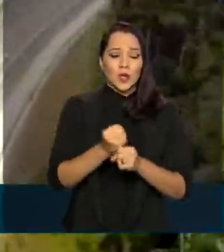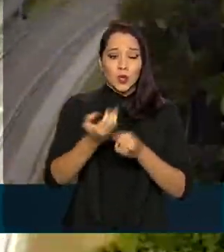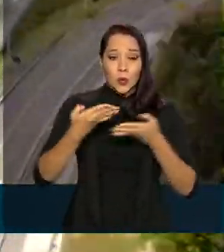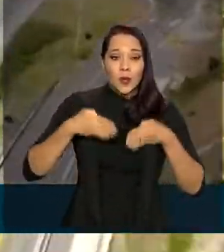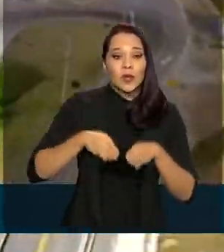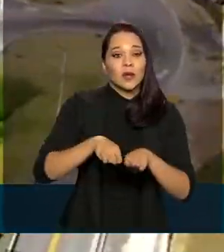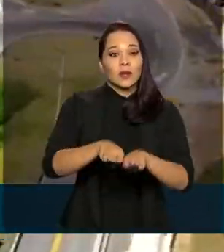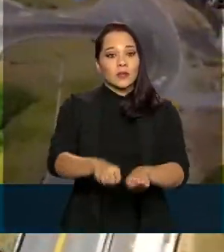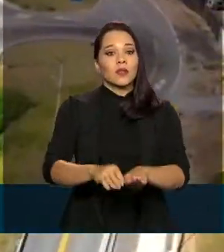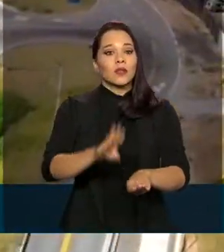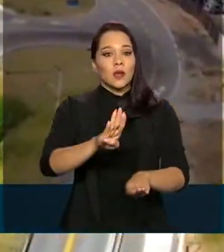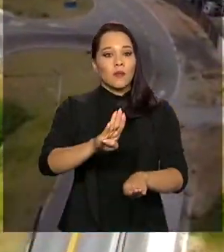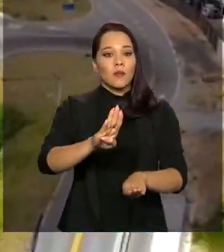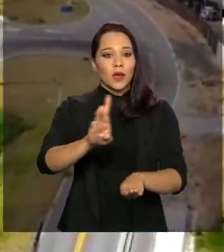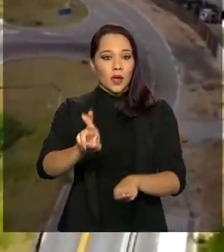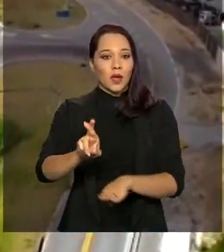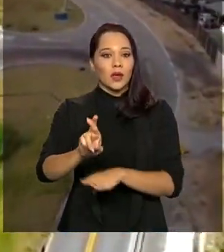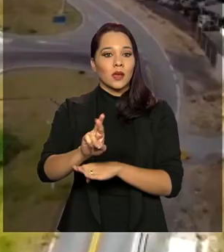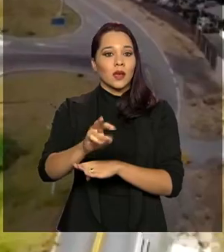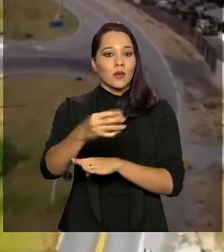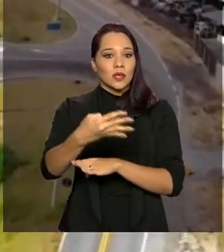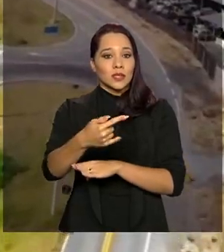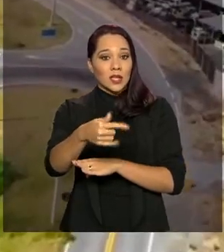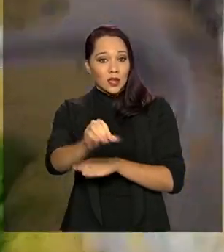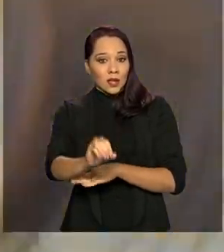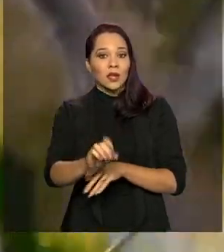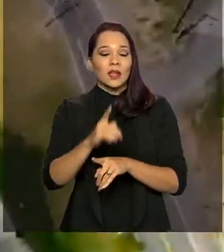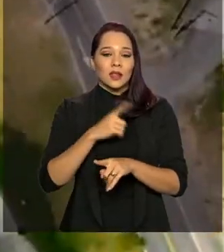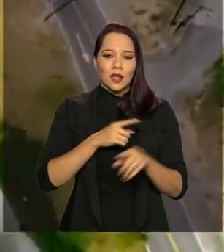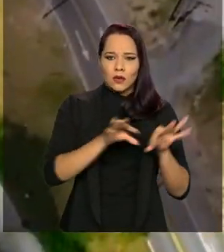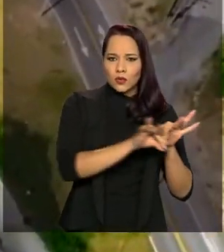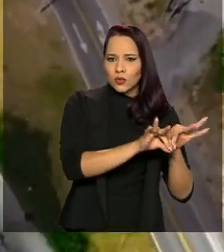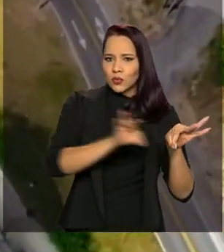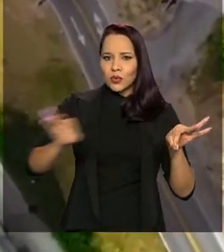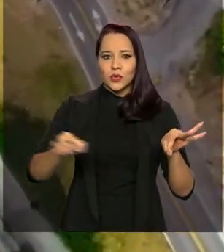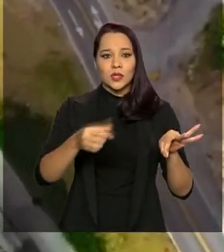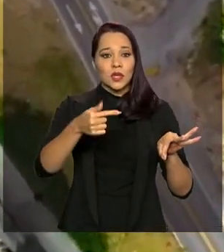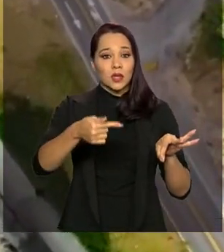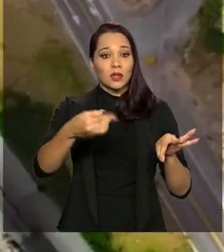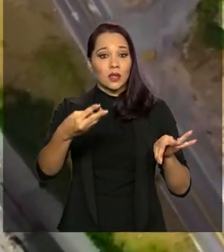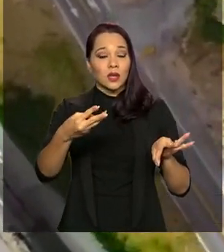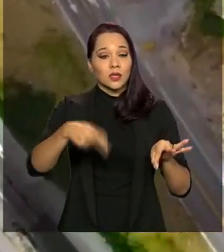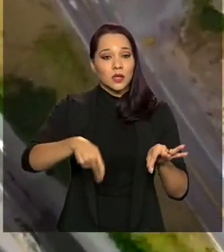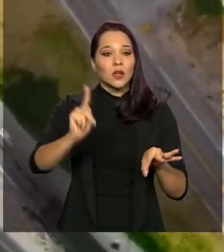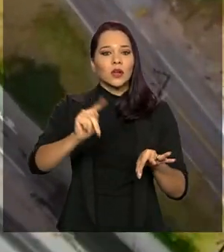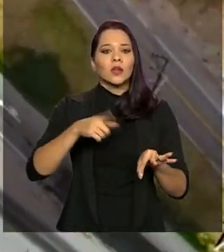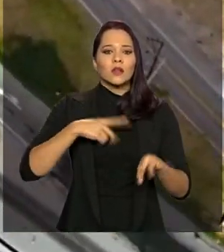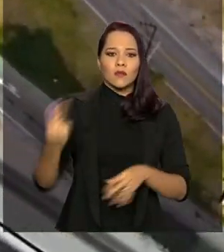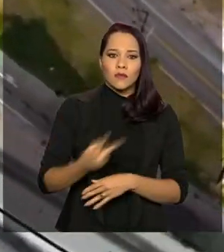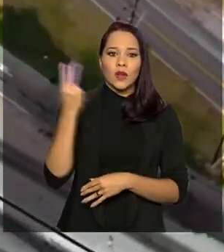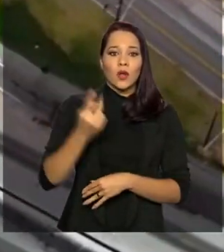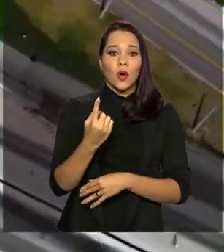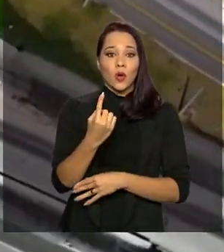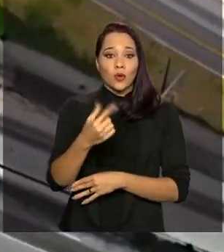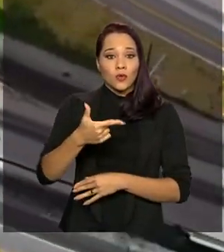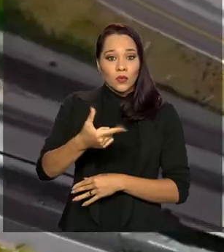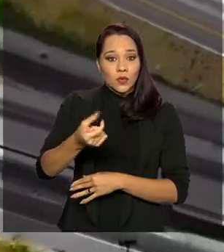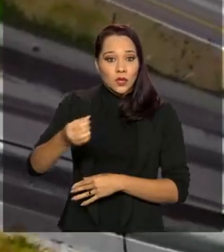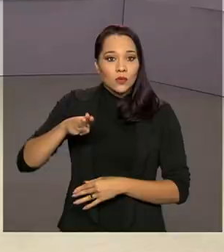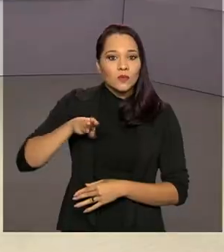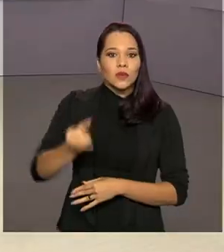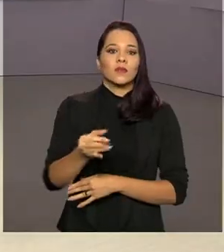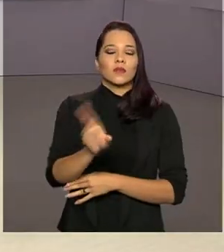-470 em Santa Catarina contempla 73 quilômetros e custará 1 bilhão e 200 milhões de reais.